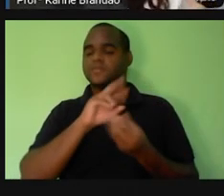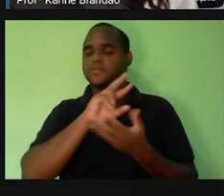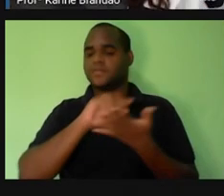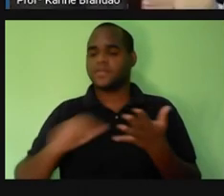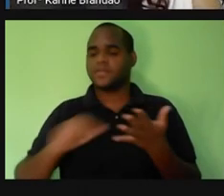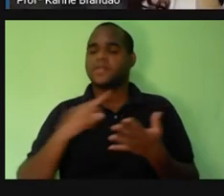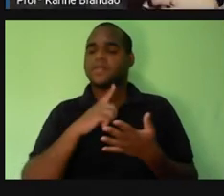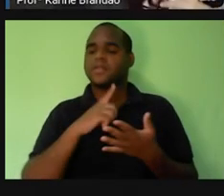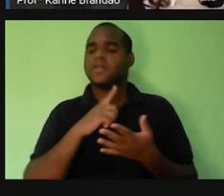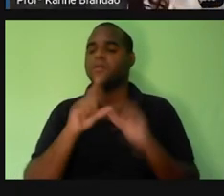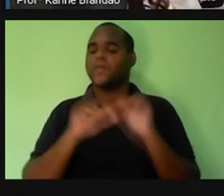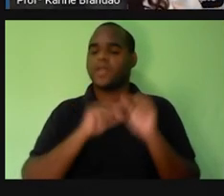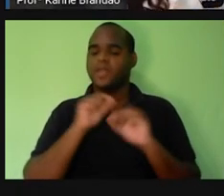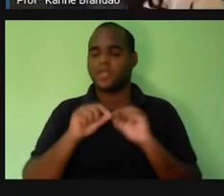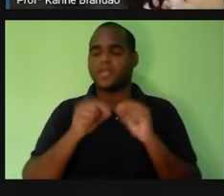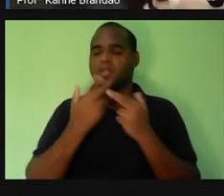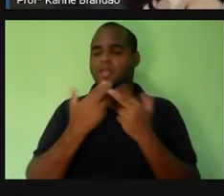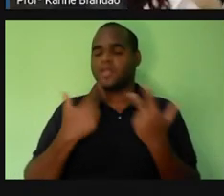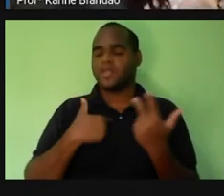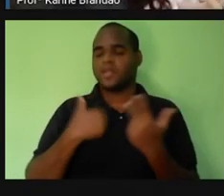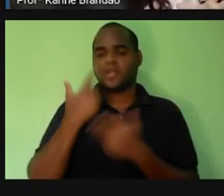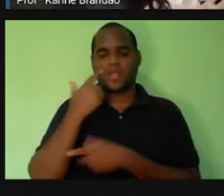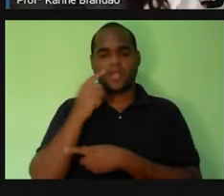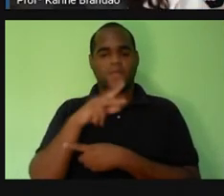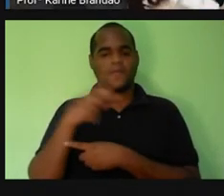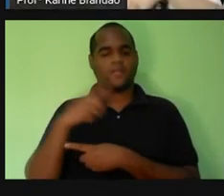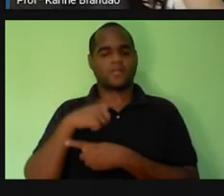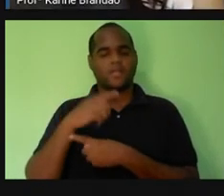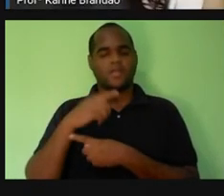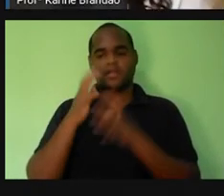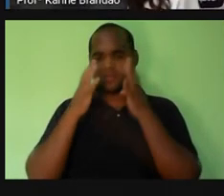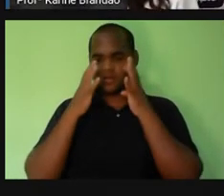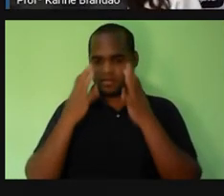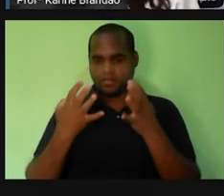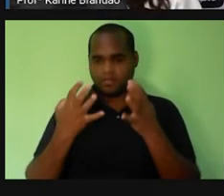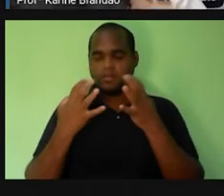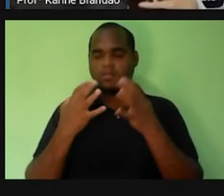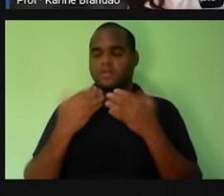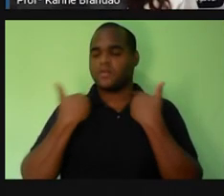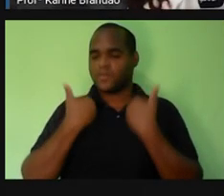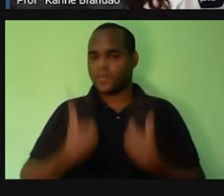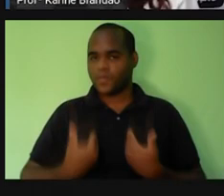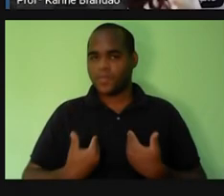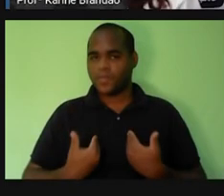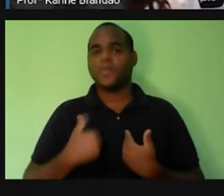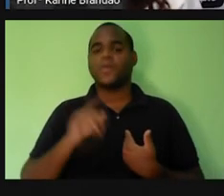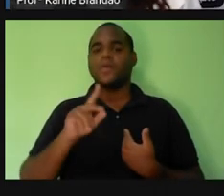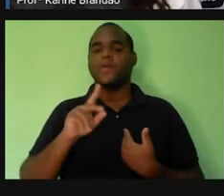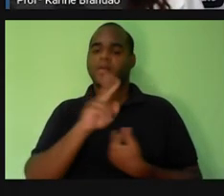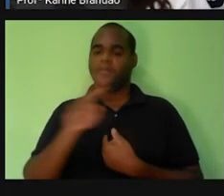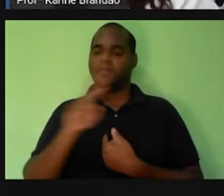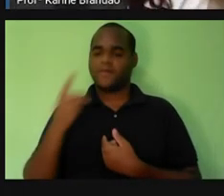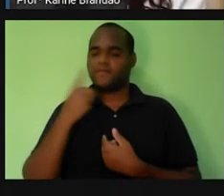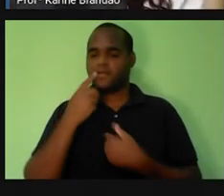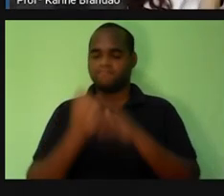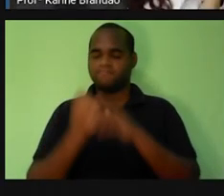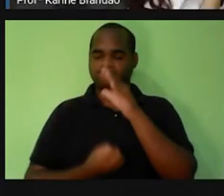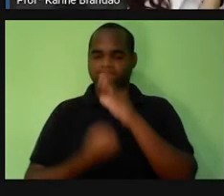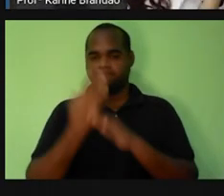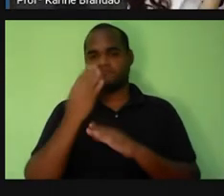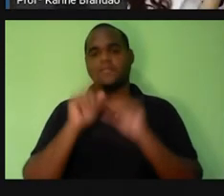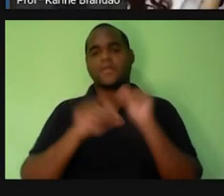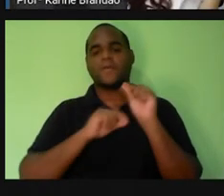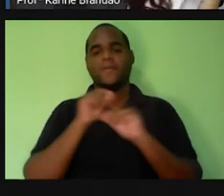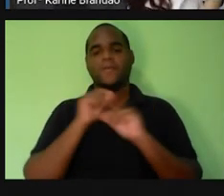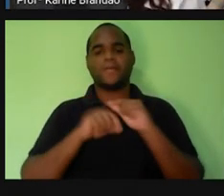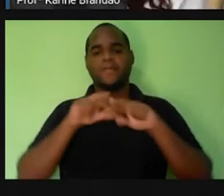surgimos? De onde a pró surgiu? A pró surge, né? O corpo da pró, a estrutura da pró surge de quê? Dos pais